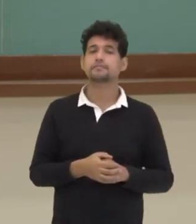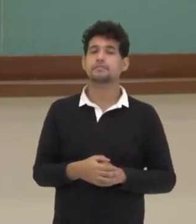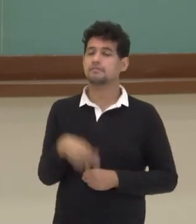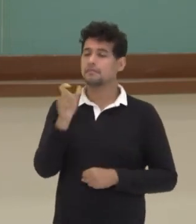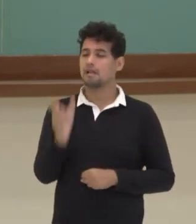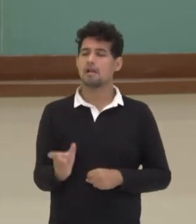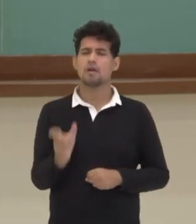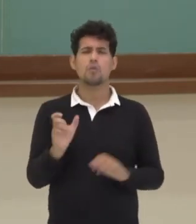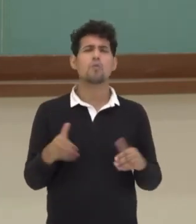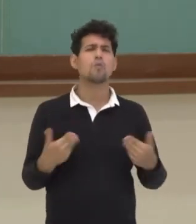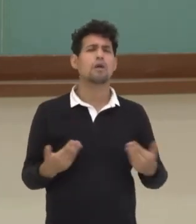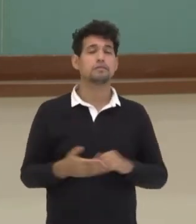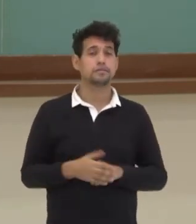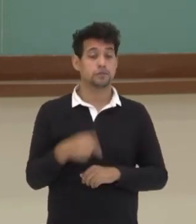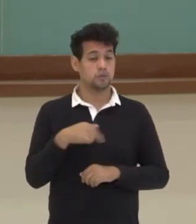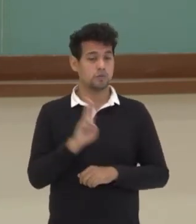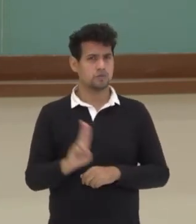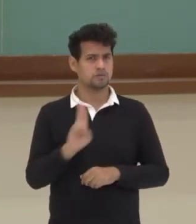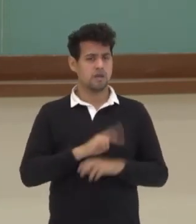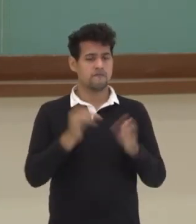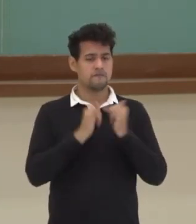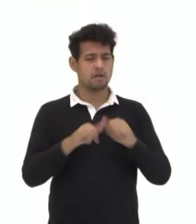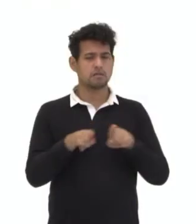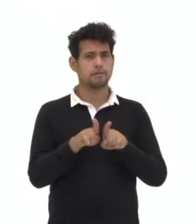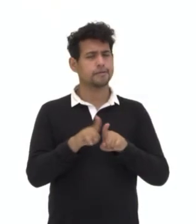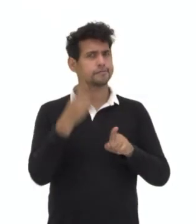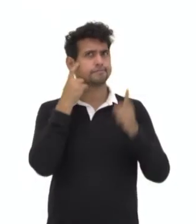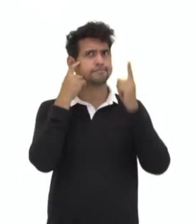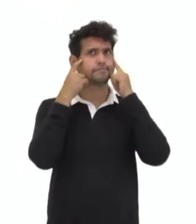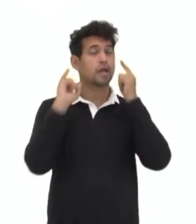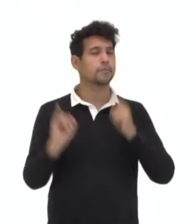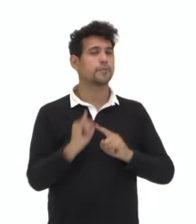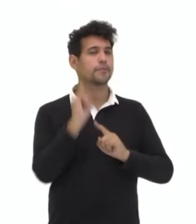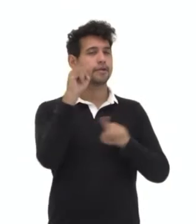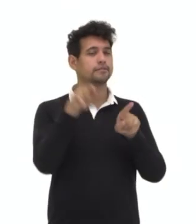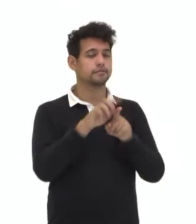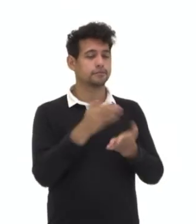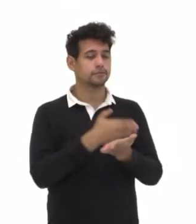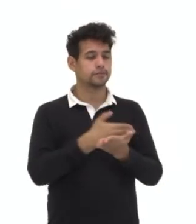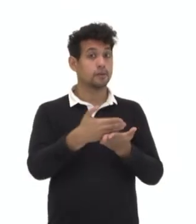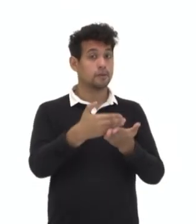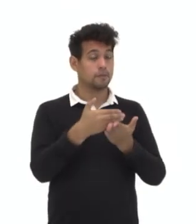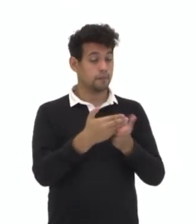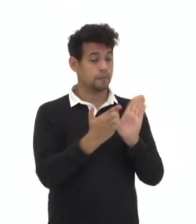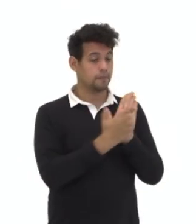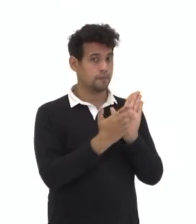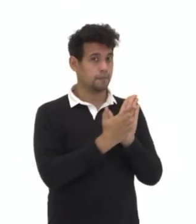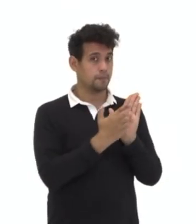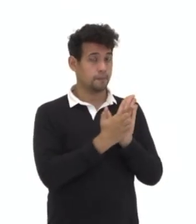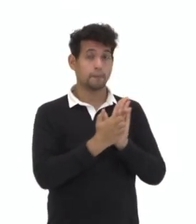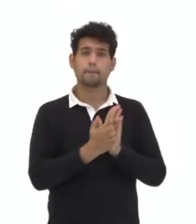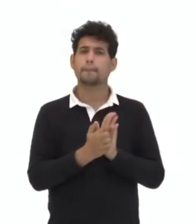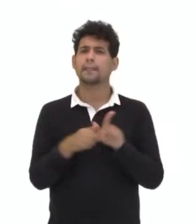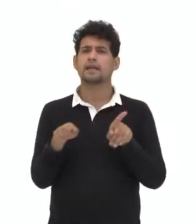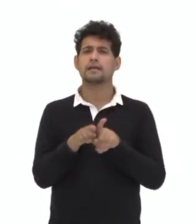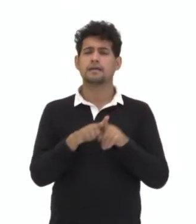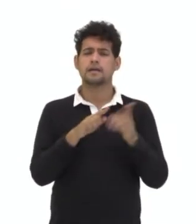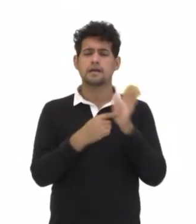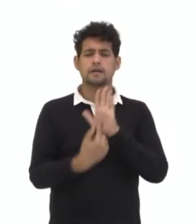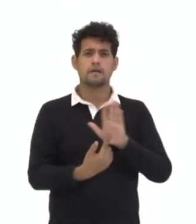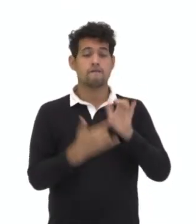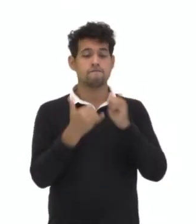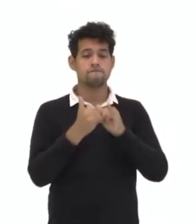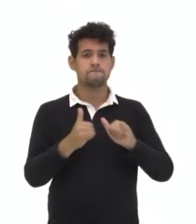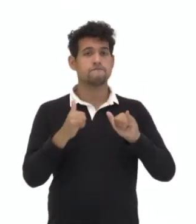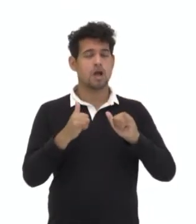Características? Colocar a informação que você considera mais importante no início do panfleto. Apostar em imagens